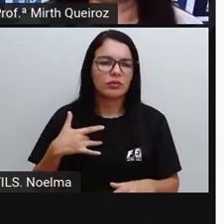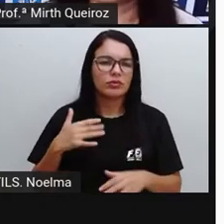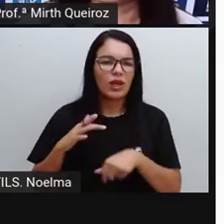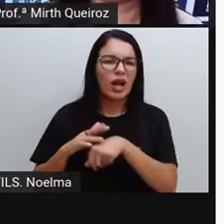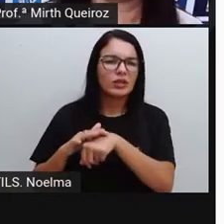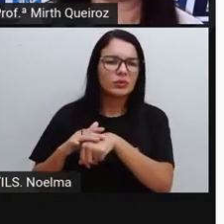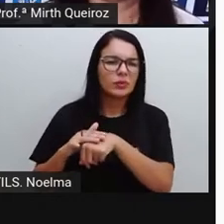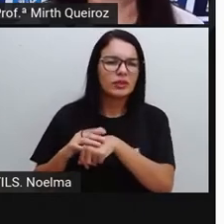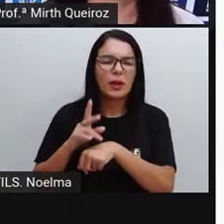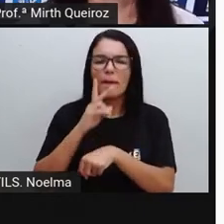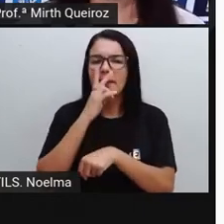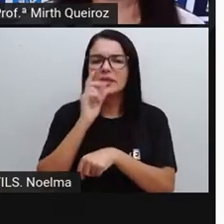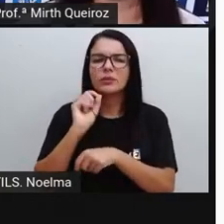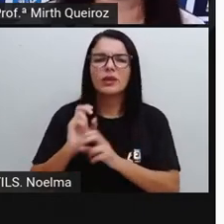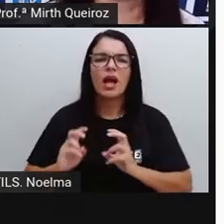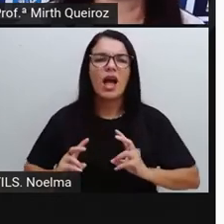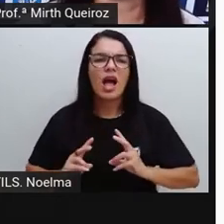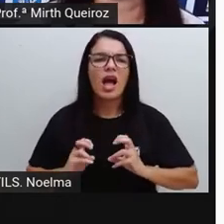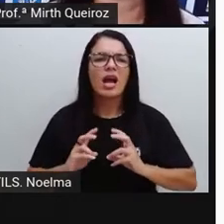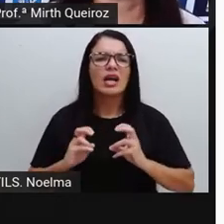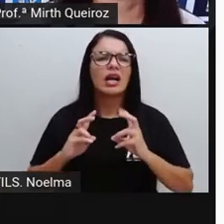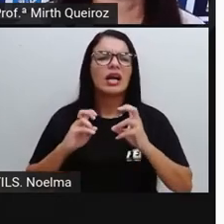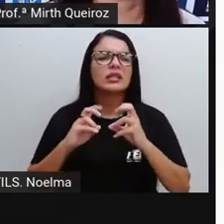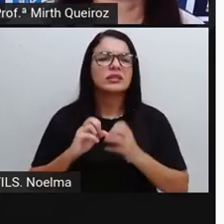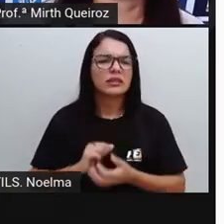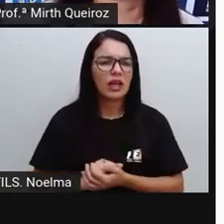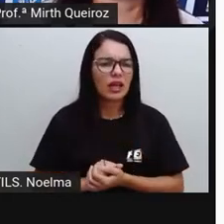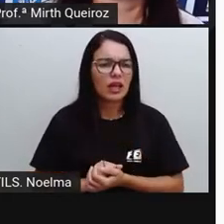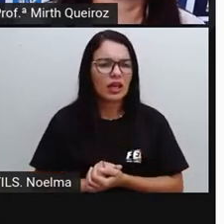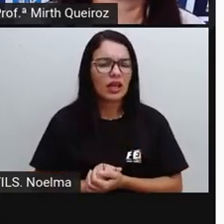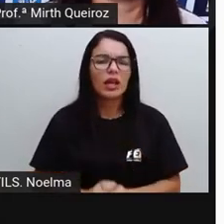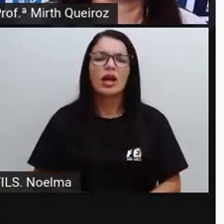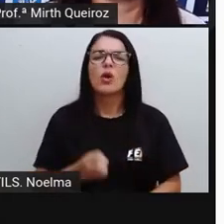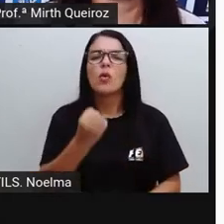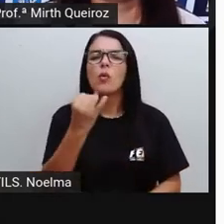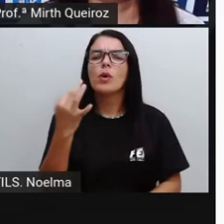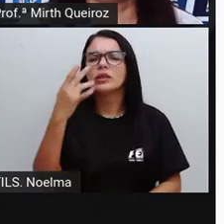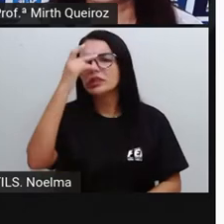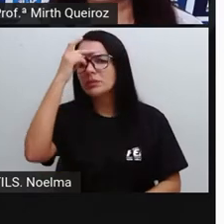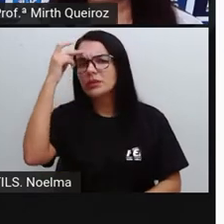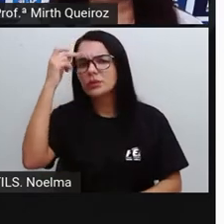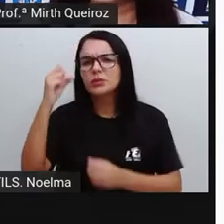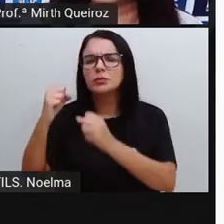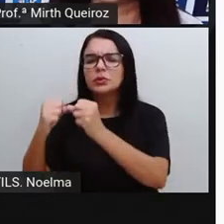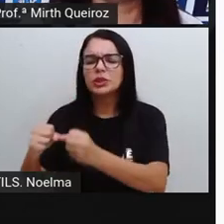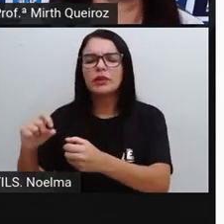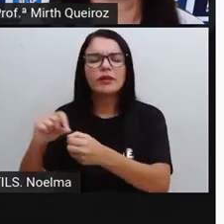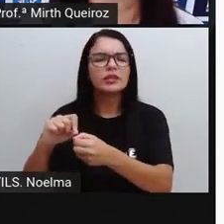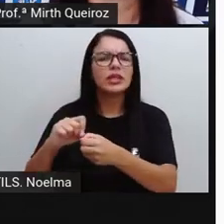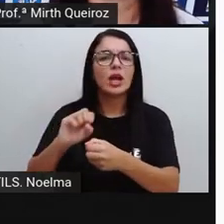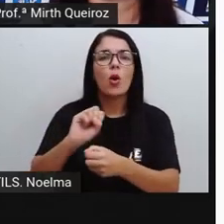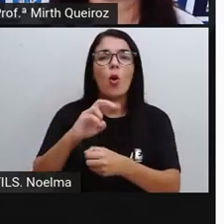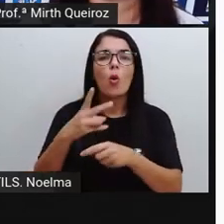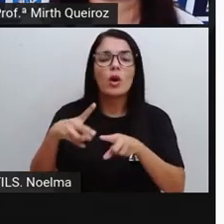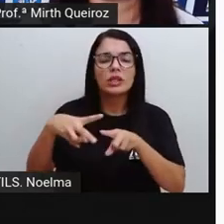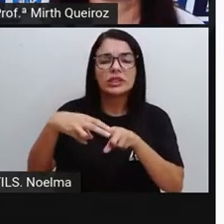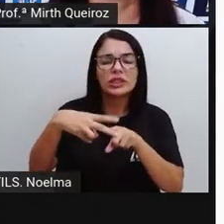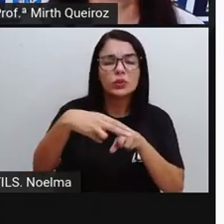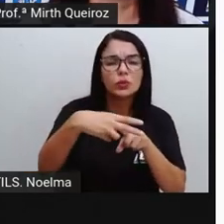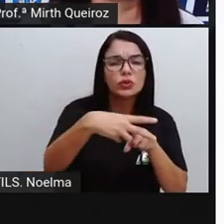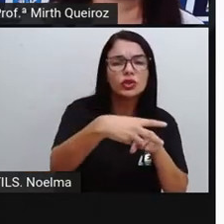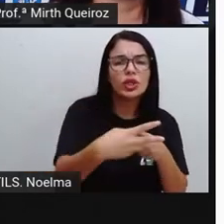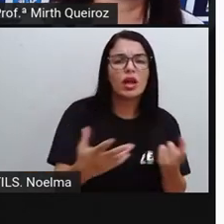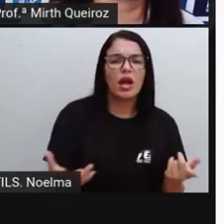Como de câncer Quantas pessoas Poderiam fazer Esse tipo de tratamento Ou algumas cirurgias Também aí